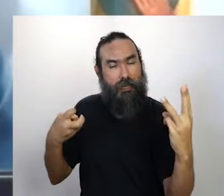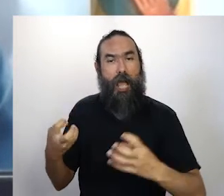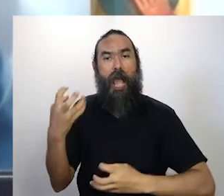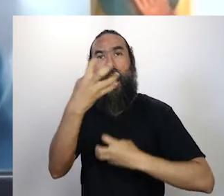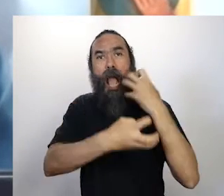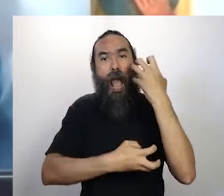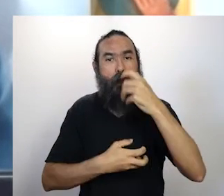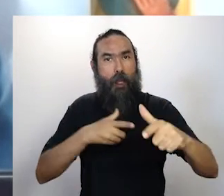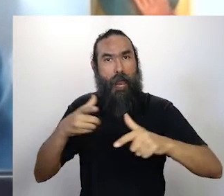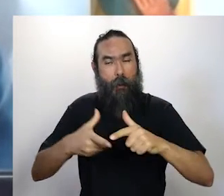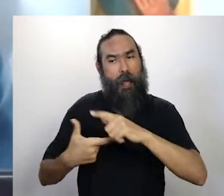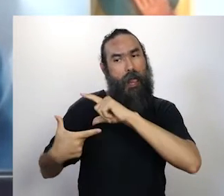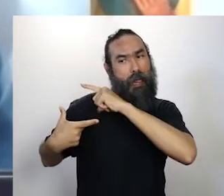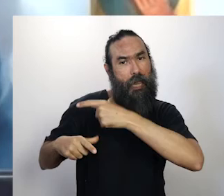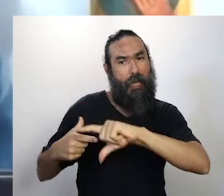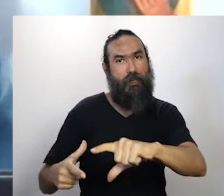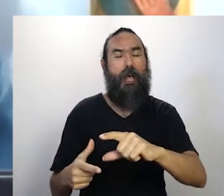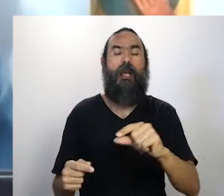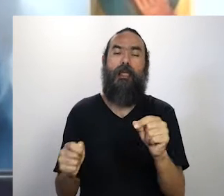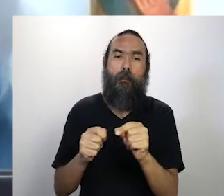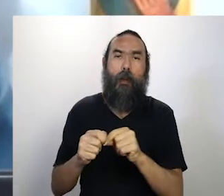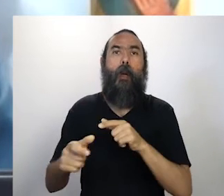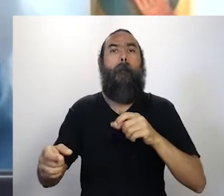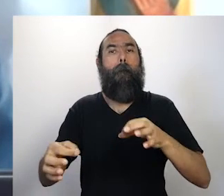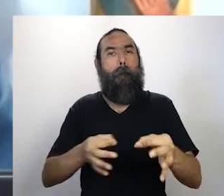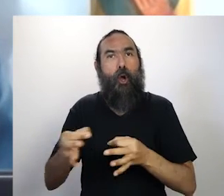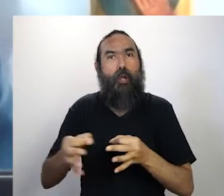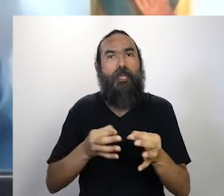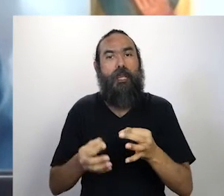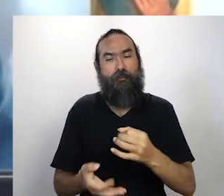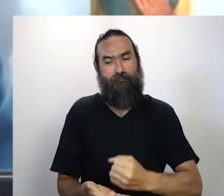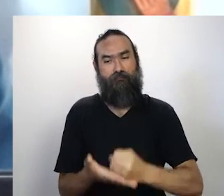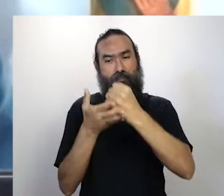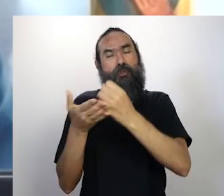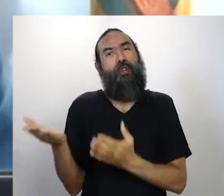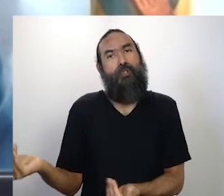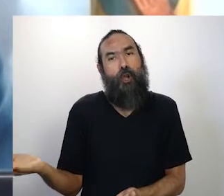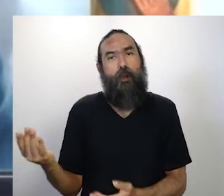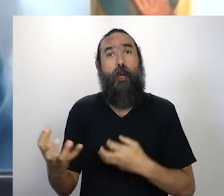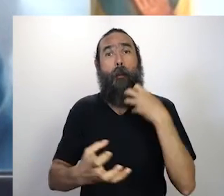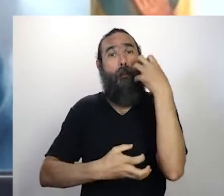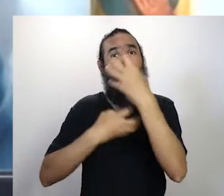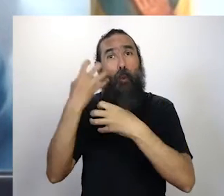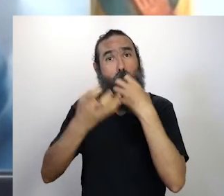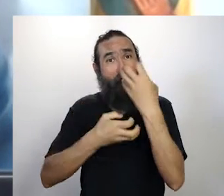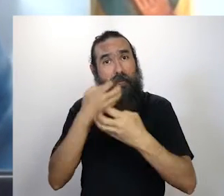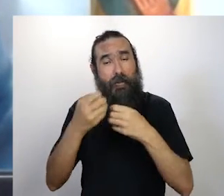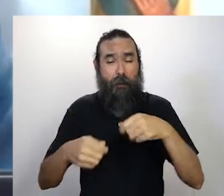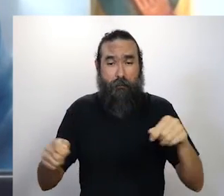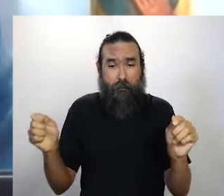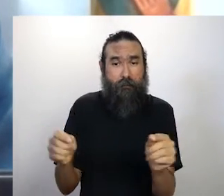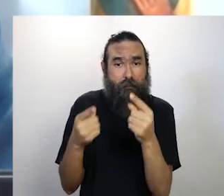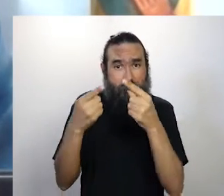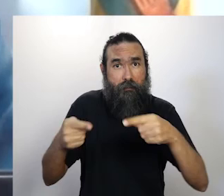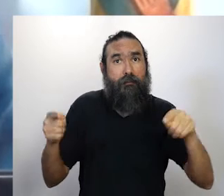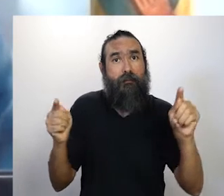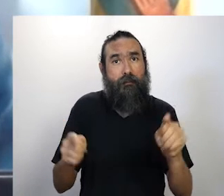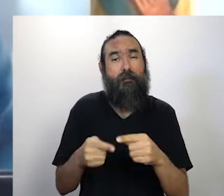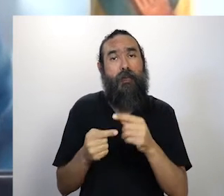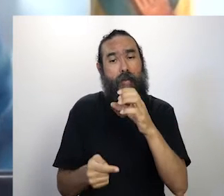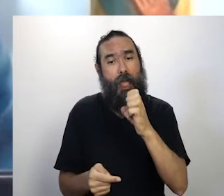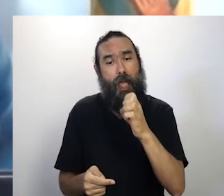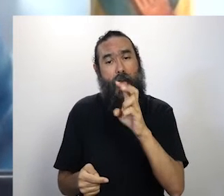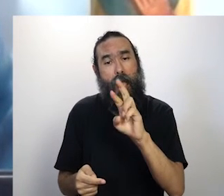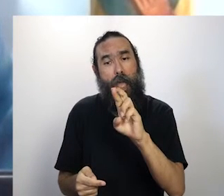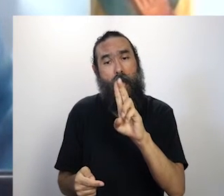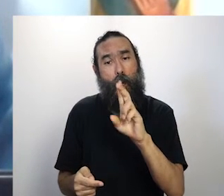tradicionais, projetos de formações de jovens, música instrumental, MPB, orquestras eruditas, entre outros. Além